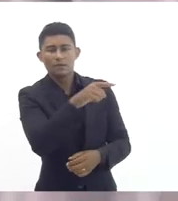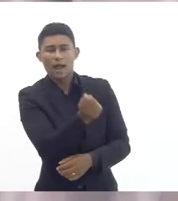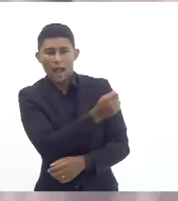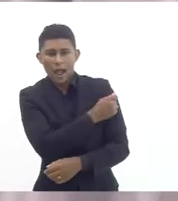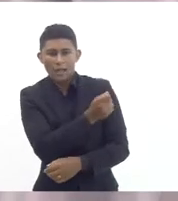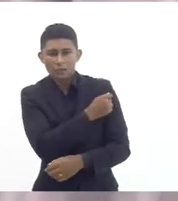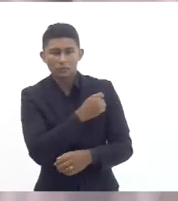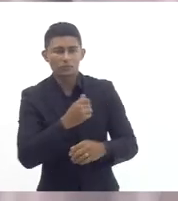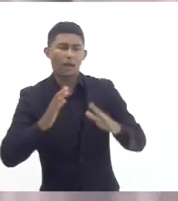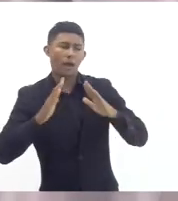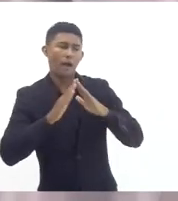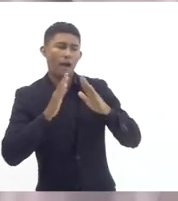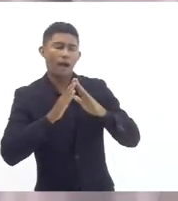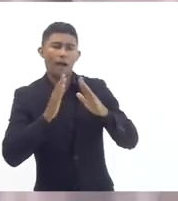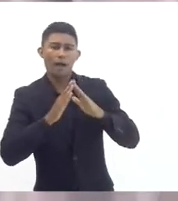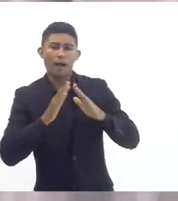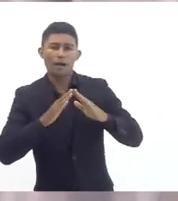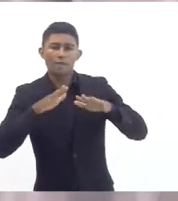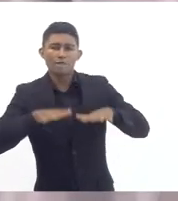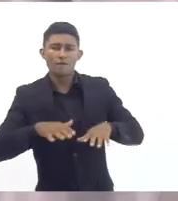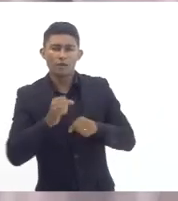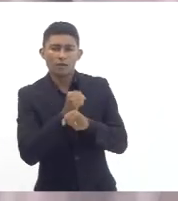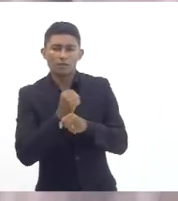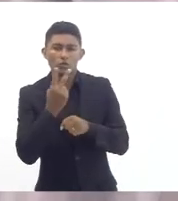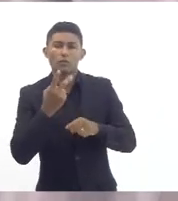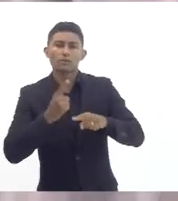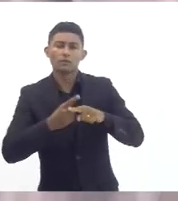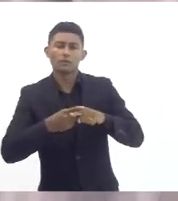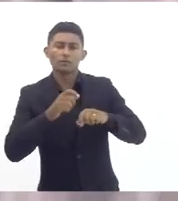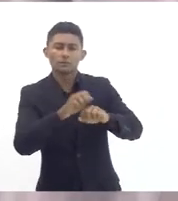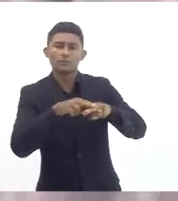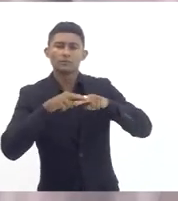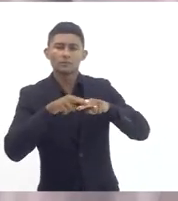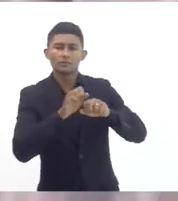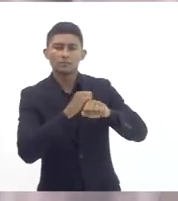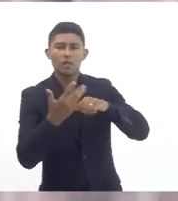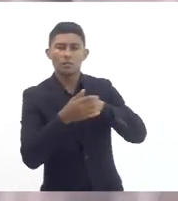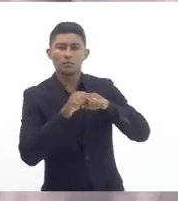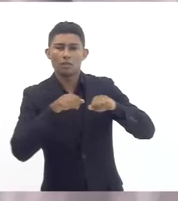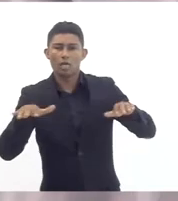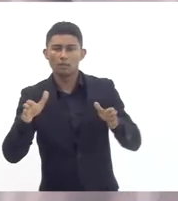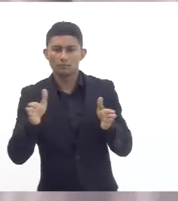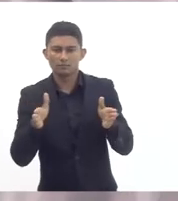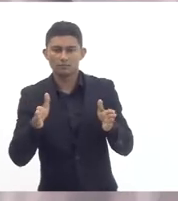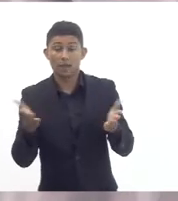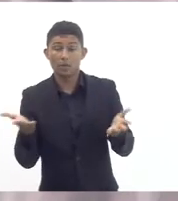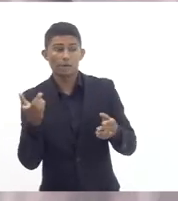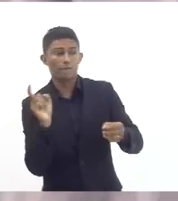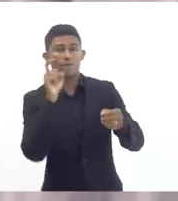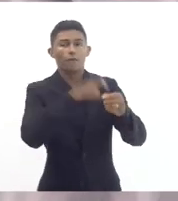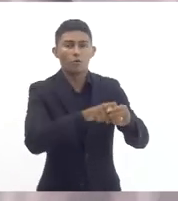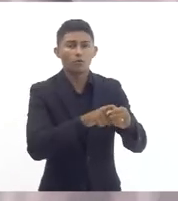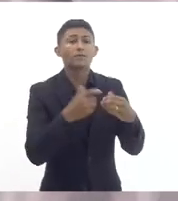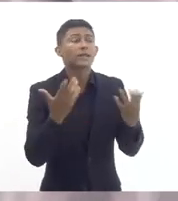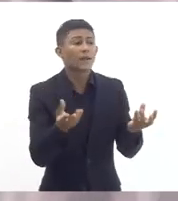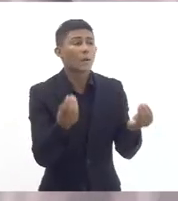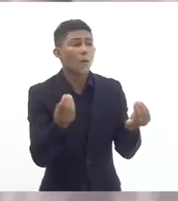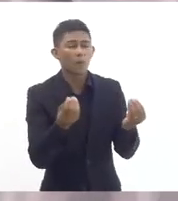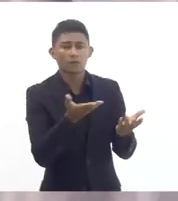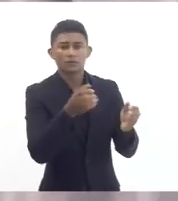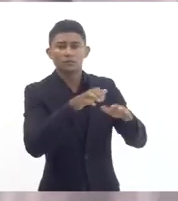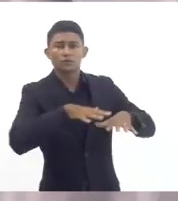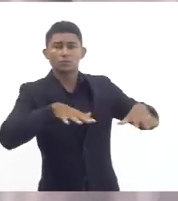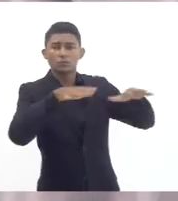escolas não tem inspetor não tem profissionais de apoio para acolher esses alunos não dá para esperar uma crise de pânico coletiva como aconteceu em Recife